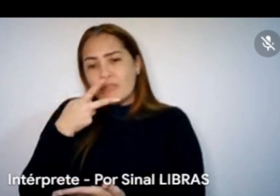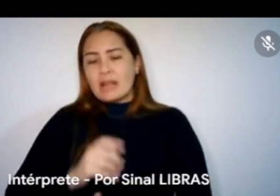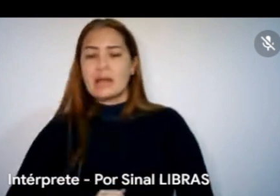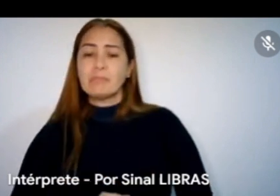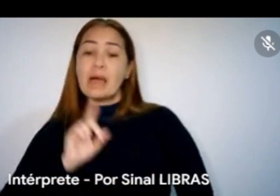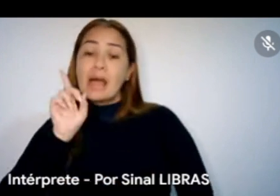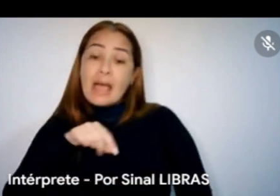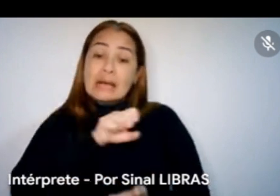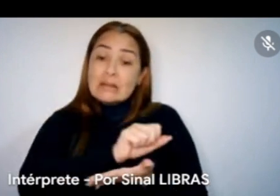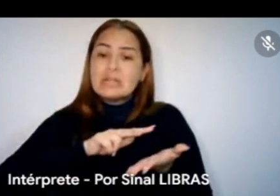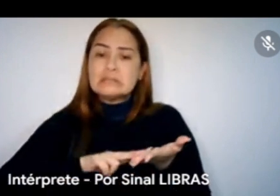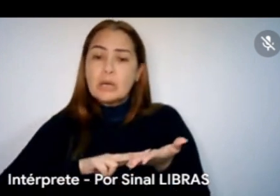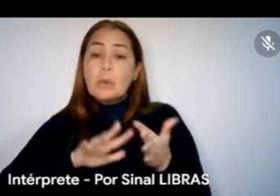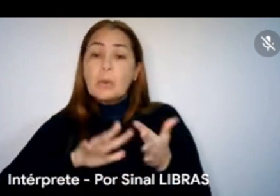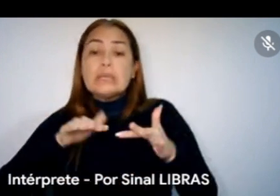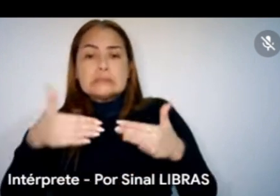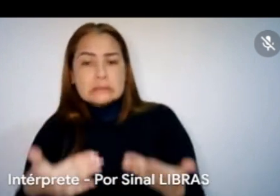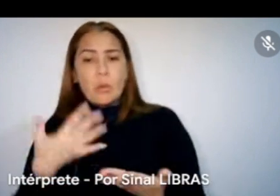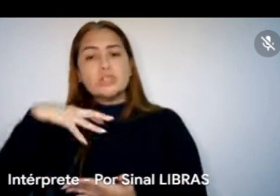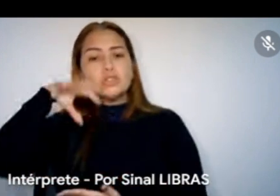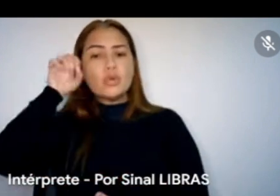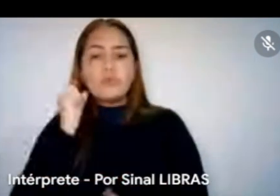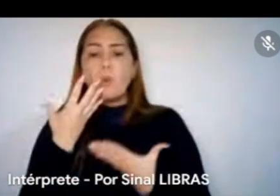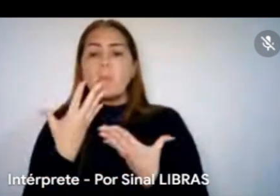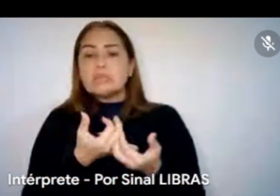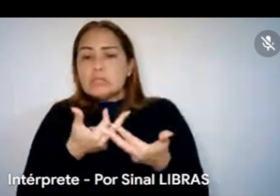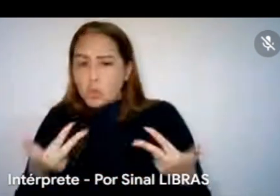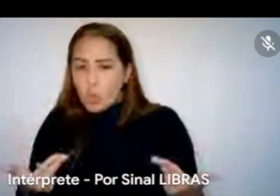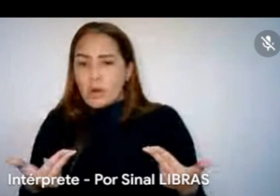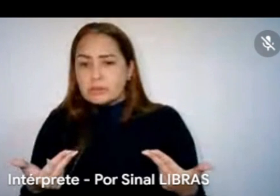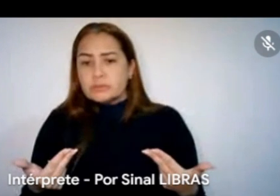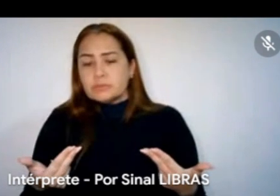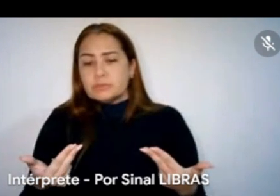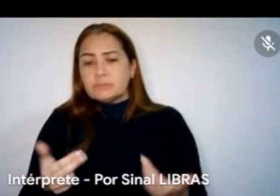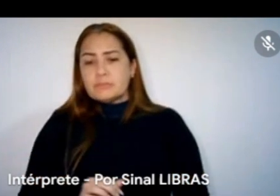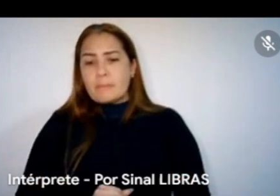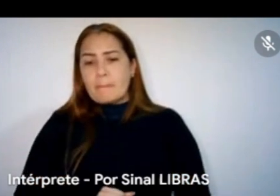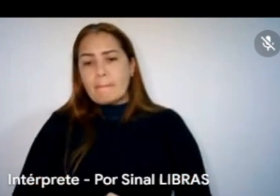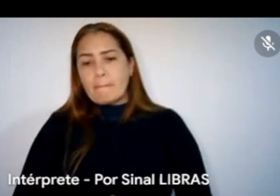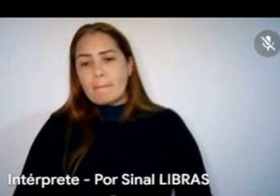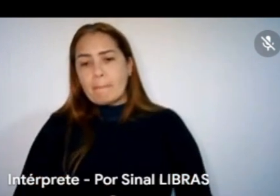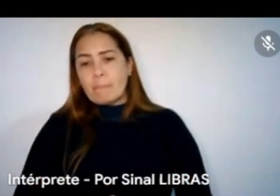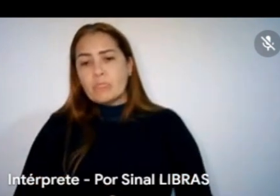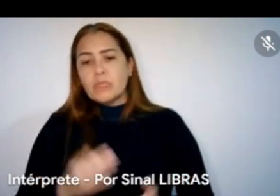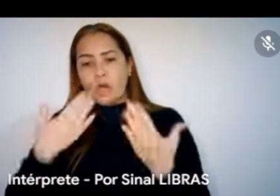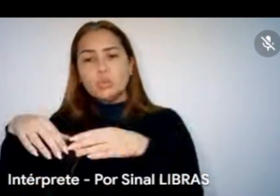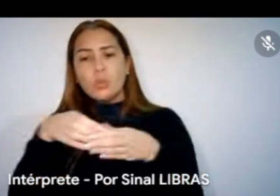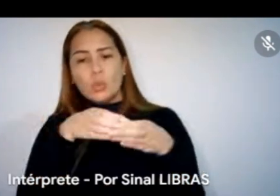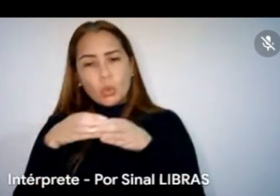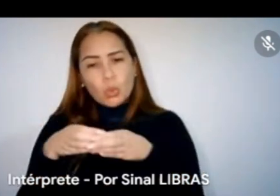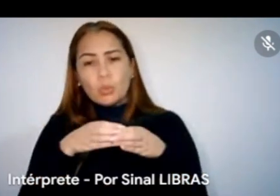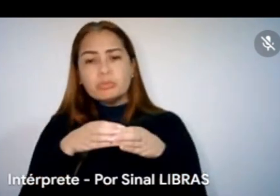avaliações, a gente escutou muita coisa aí da galera com relação